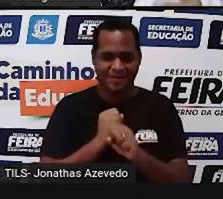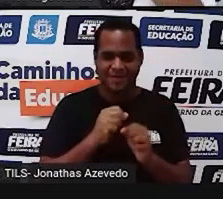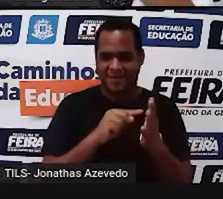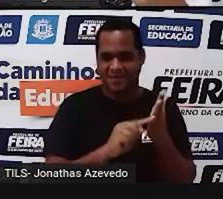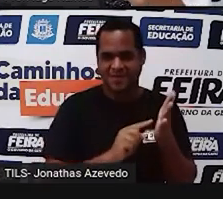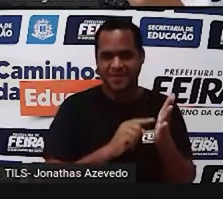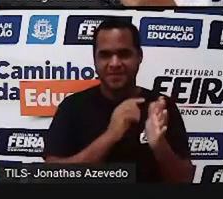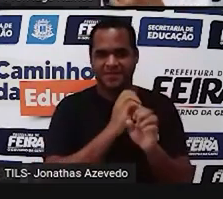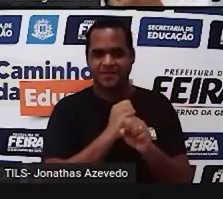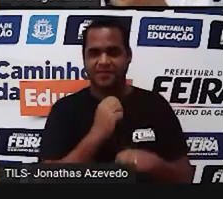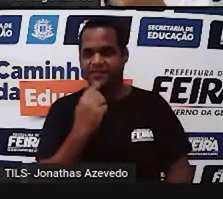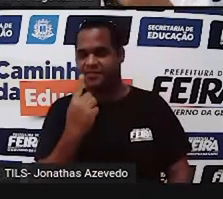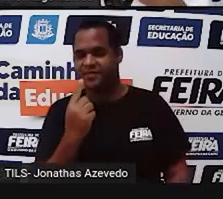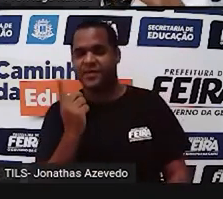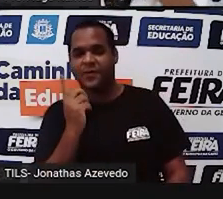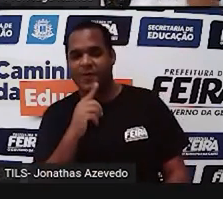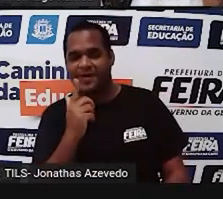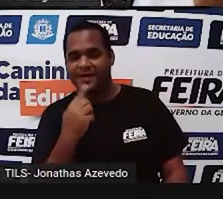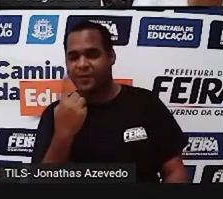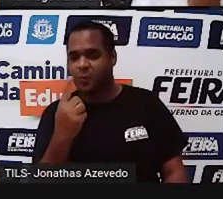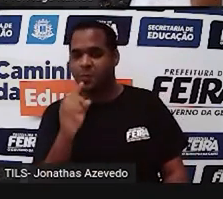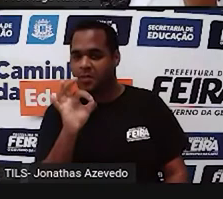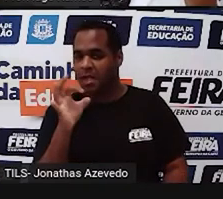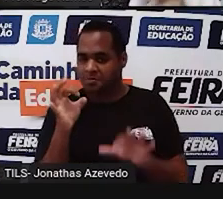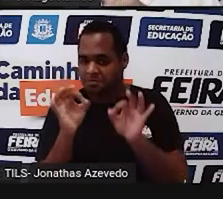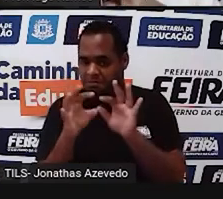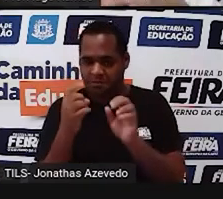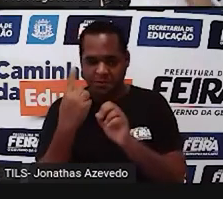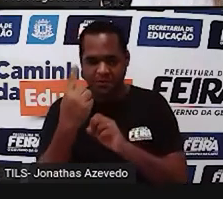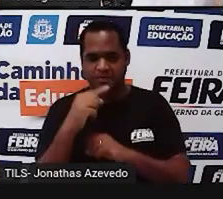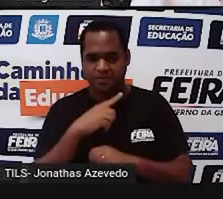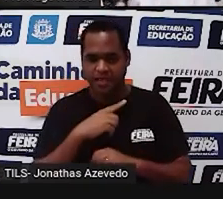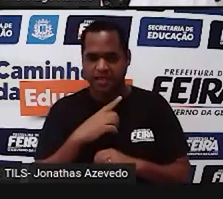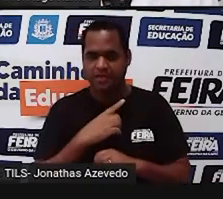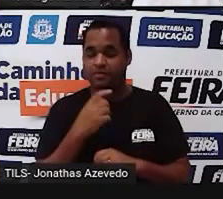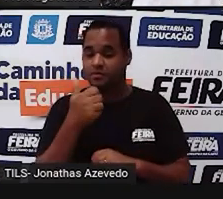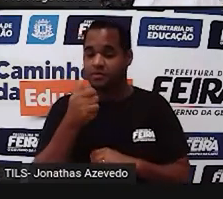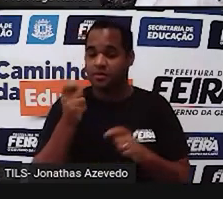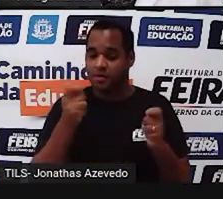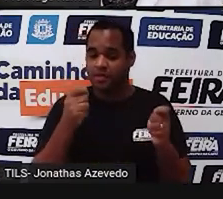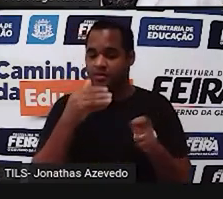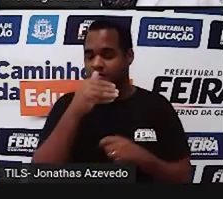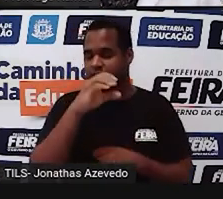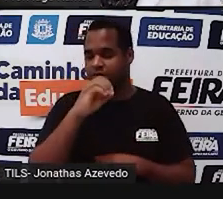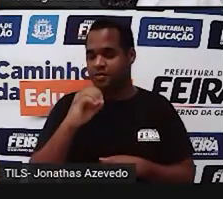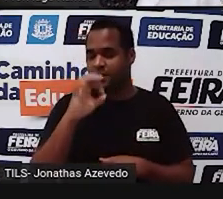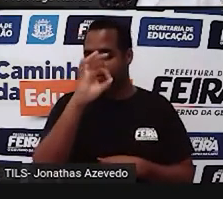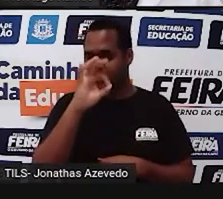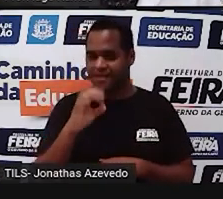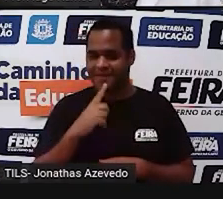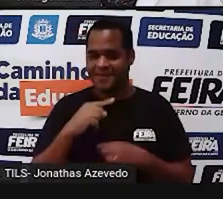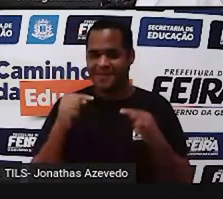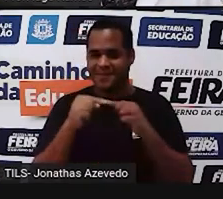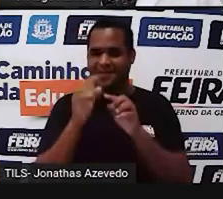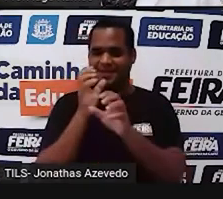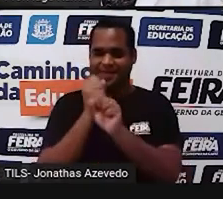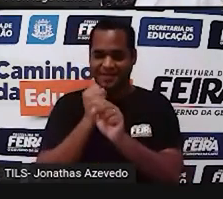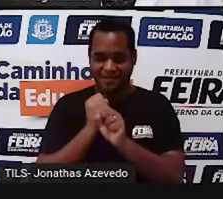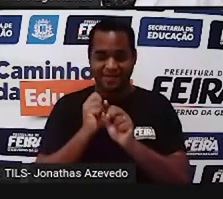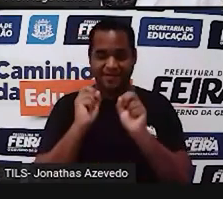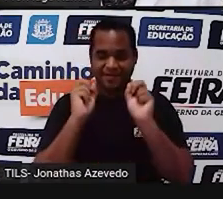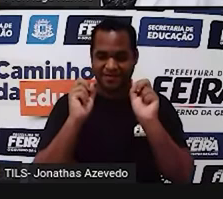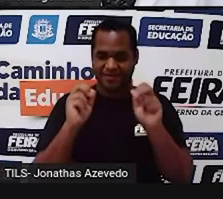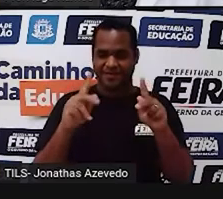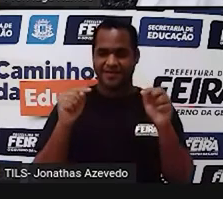dividido por 100 dá 1. 1 é 1 inteiro, né? E é por isso que 100% representa o total, né? Em